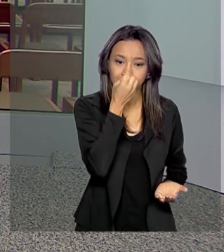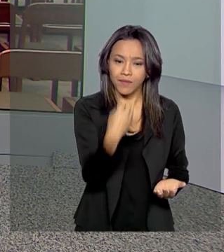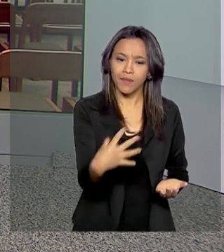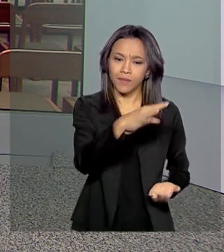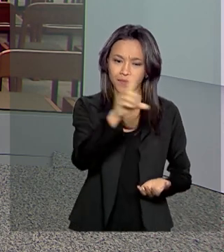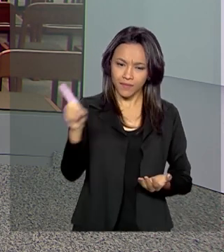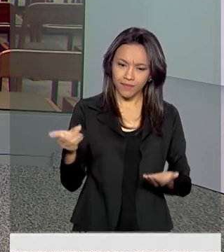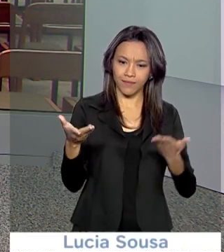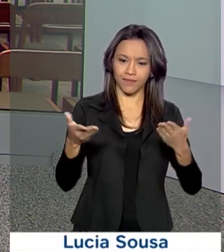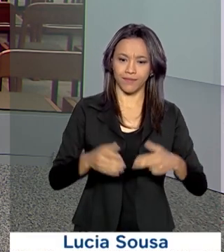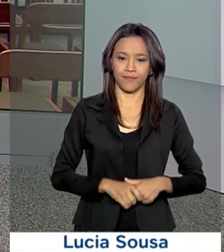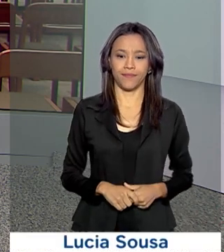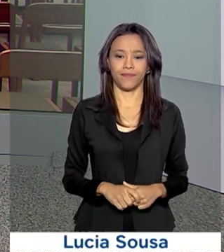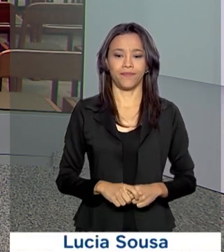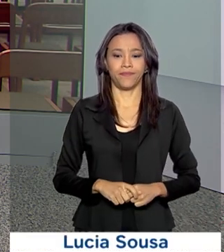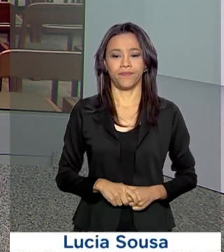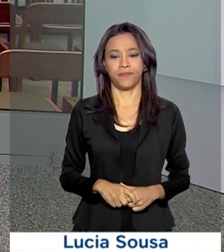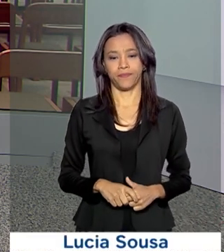dia, Marcelo.